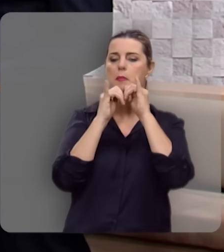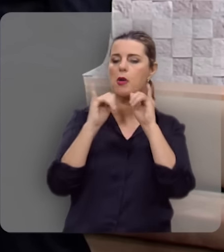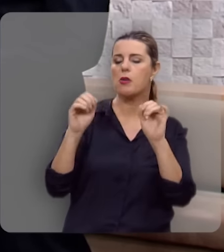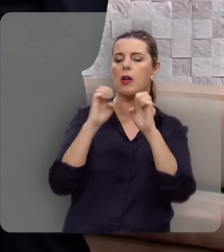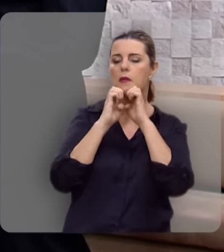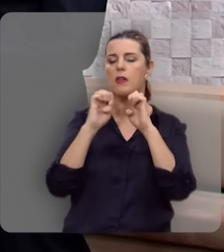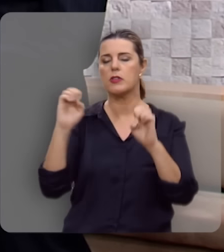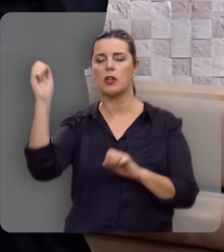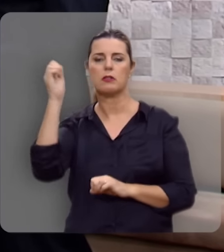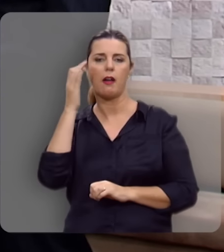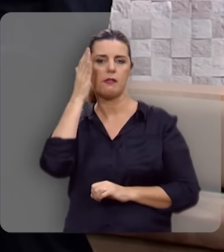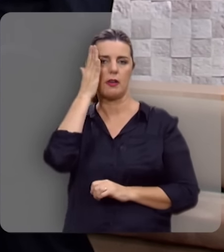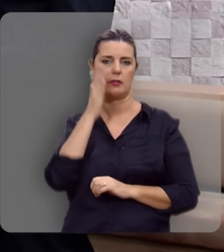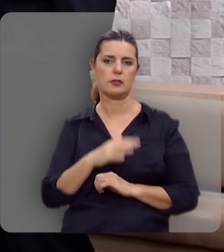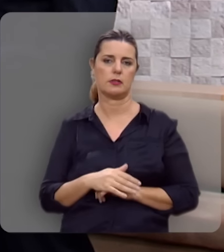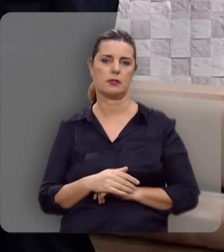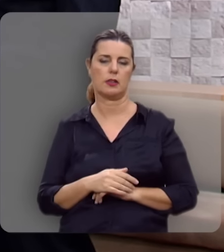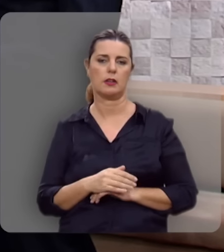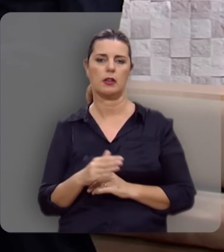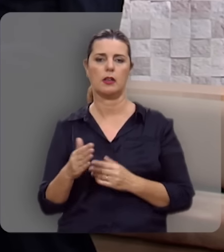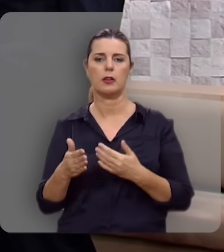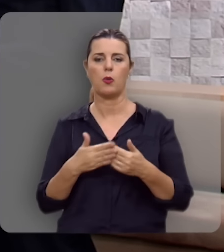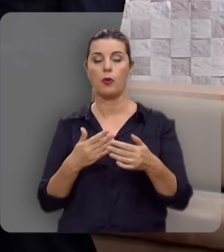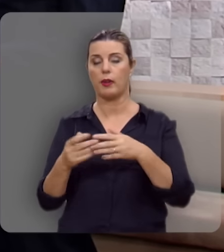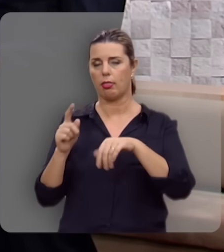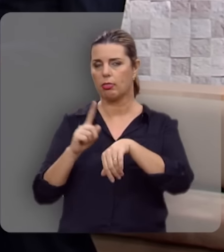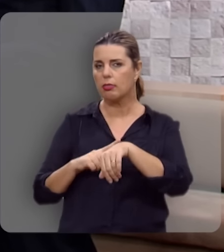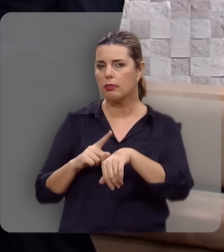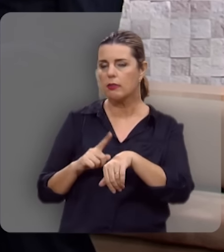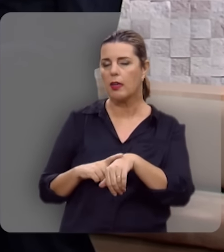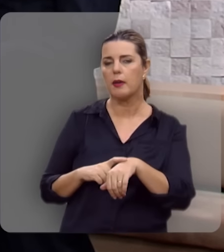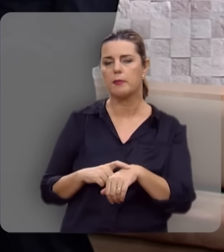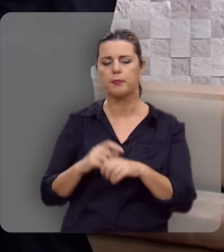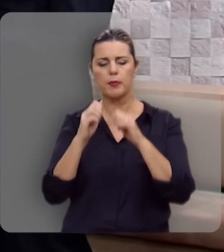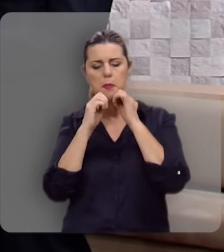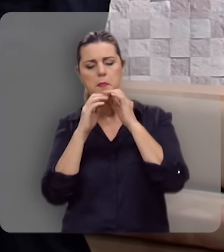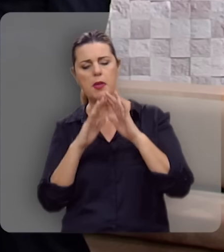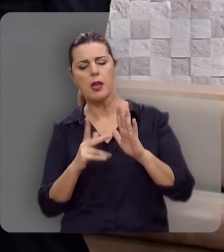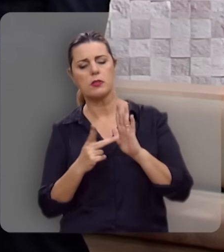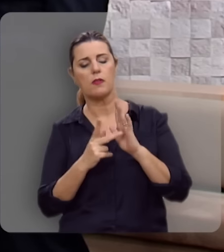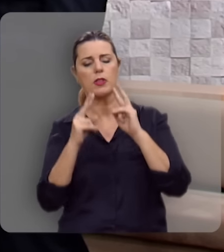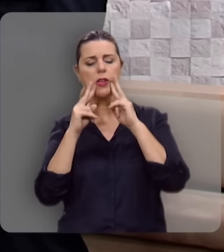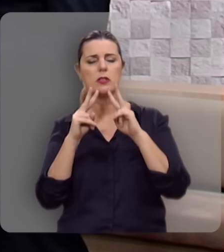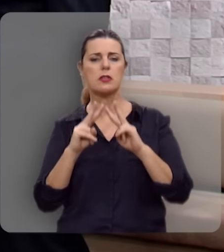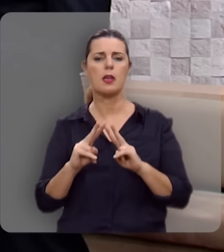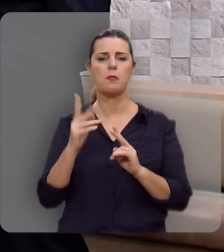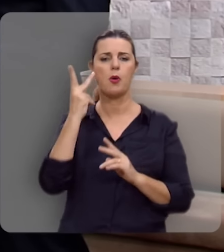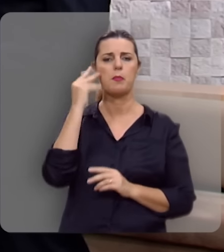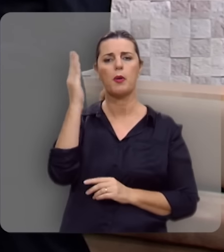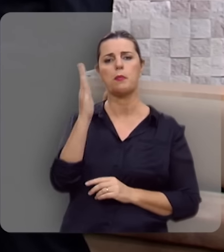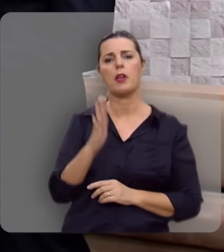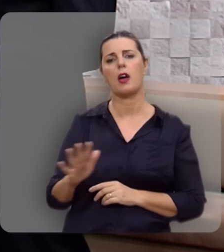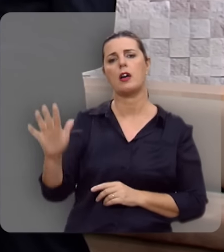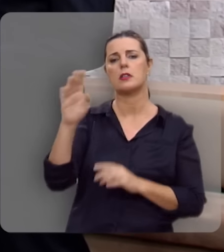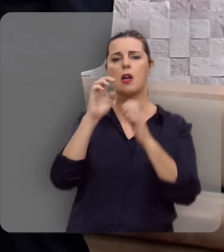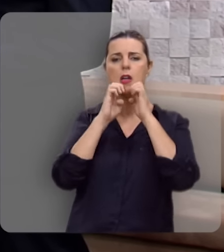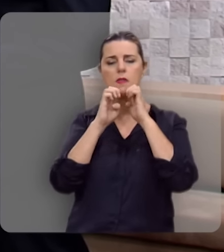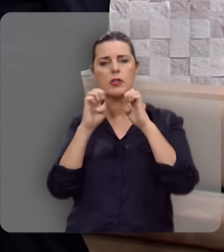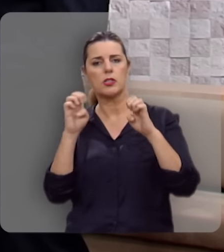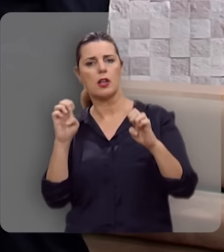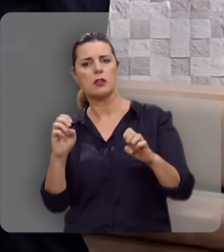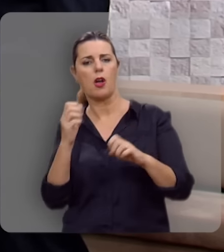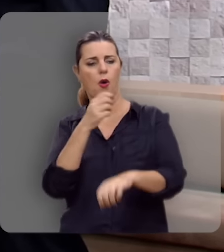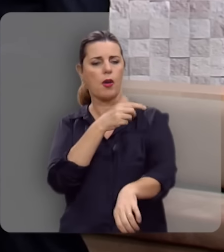proclamado o Evangelho da Graça, né? Em todo o tempo. Em todo o tempo. Isso é uma benção, né? De testemunho pro Brasil na área da